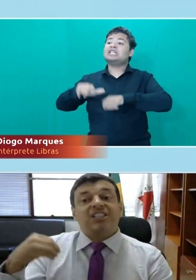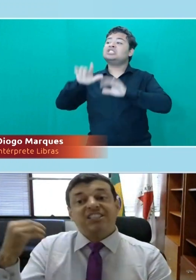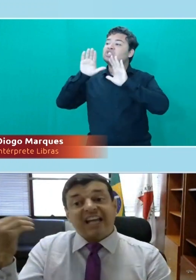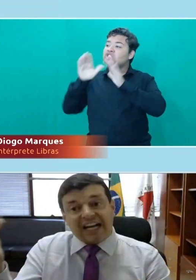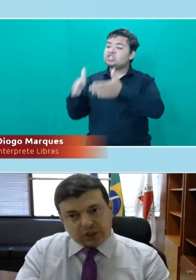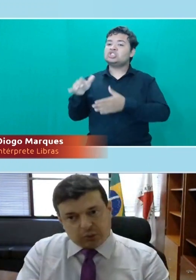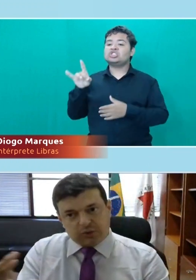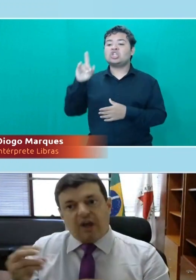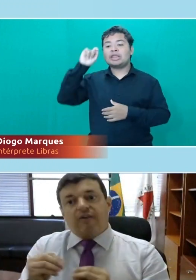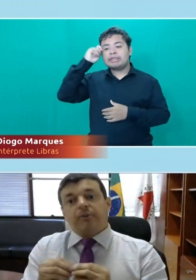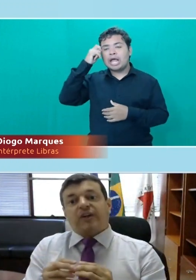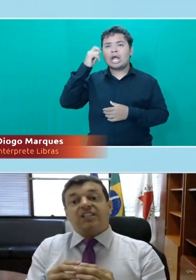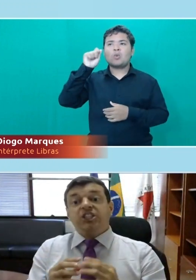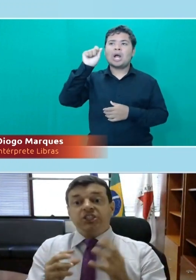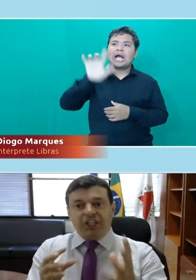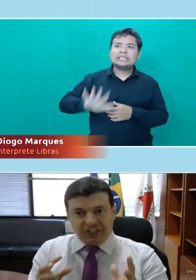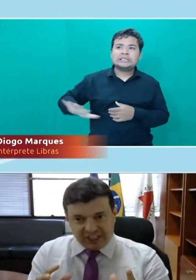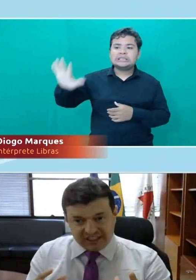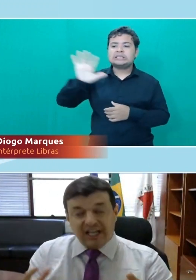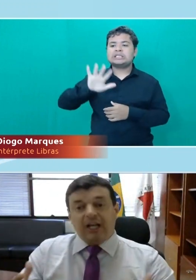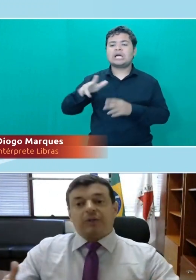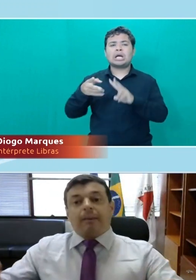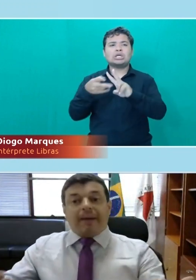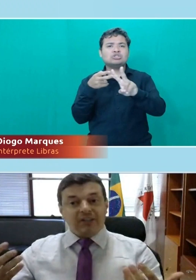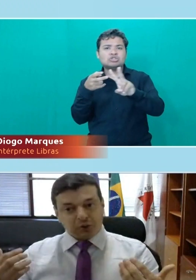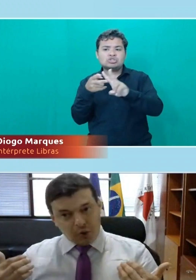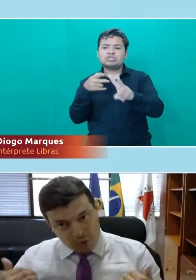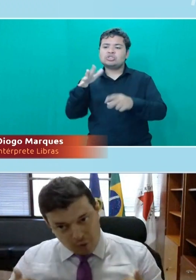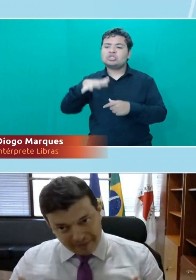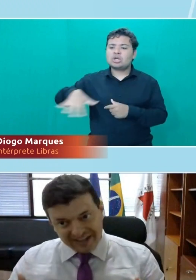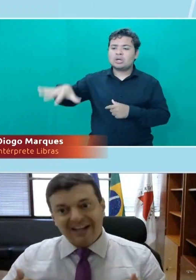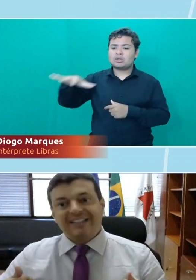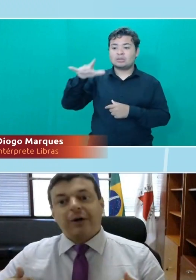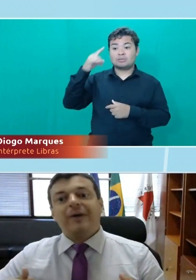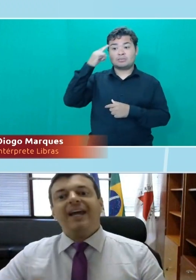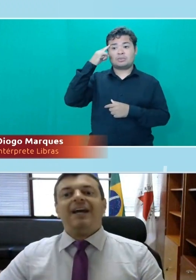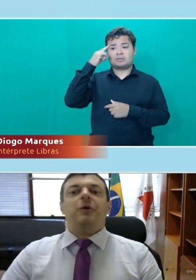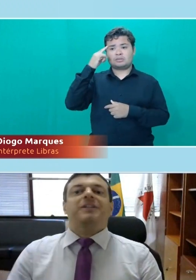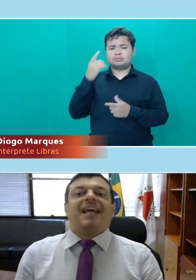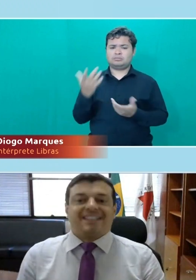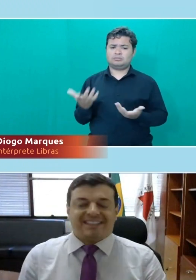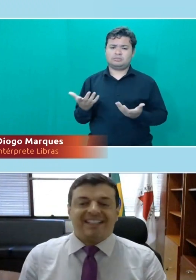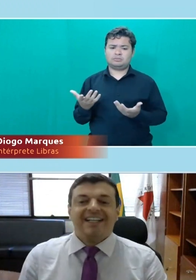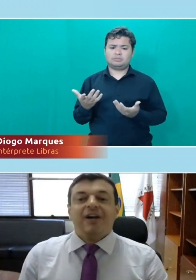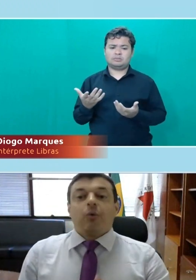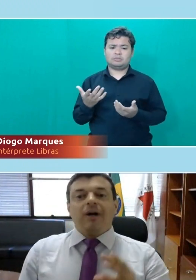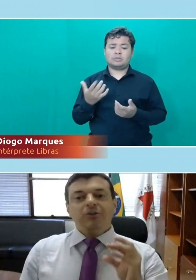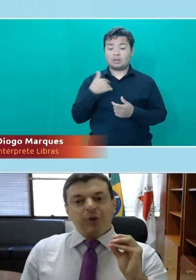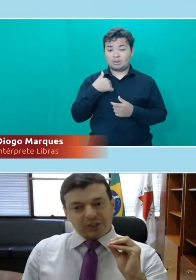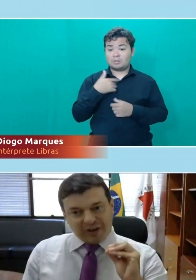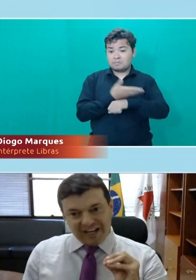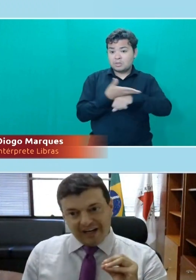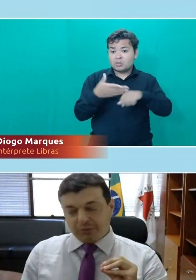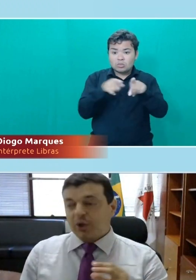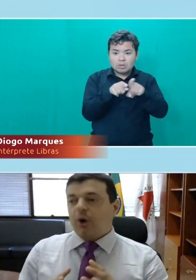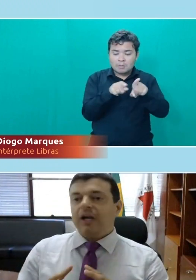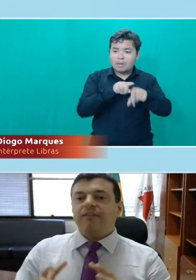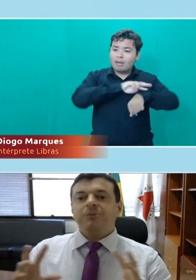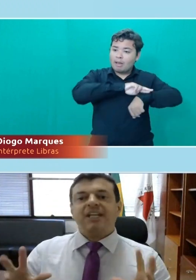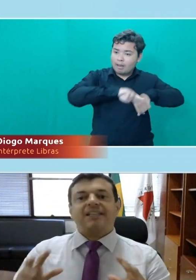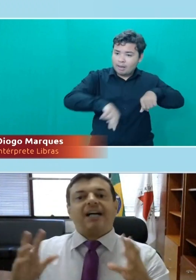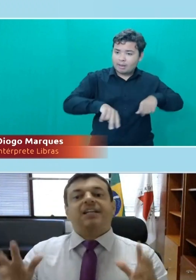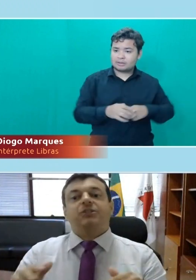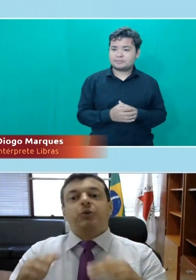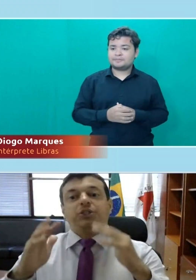vamos falar de asiáticos, vamos falar de indígenas, eu também sou homem. Então, o que acontece? Quando nós falamos